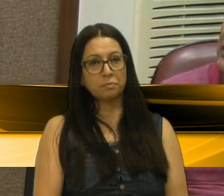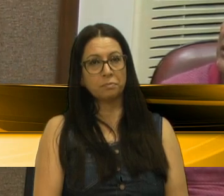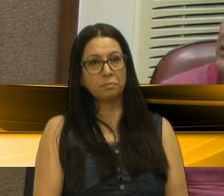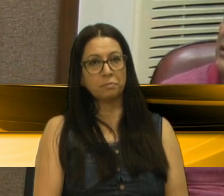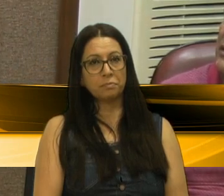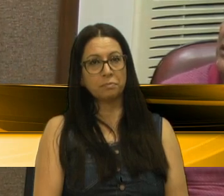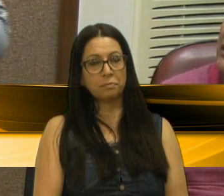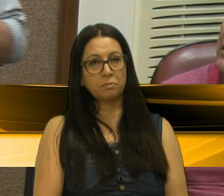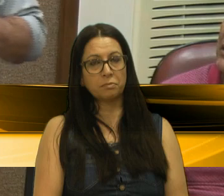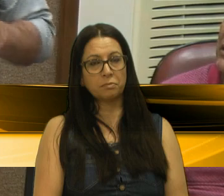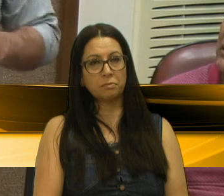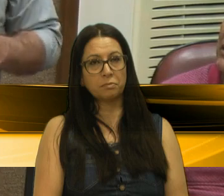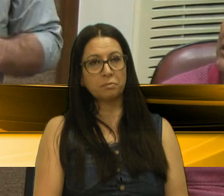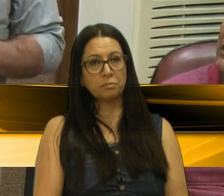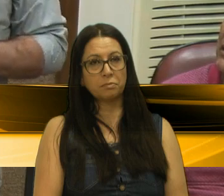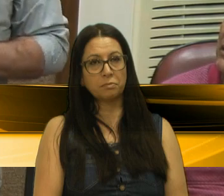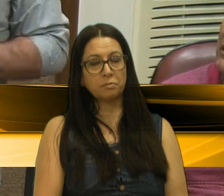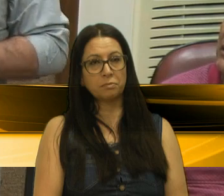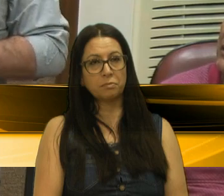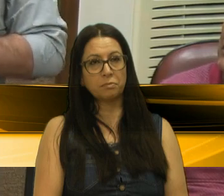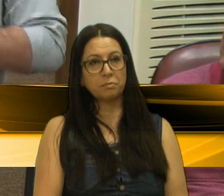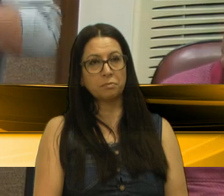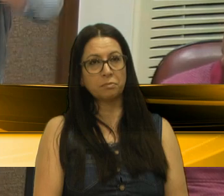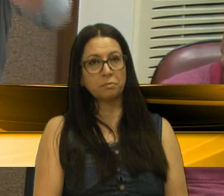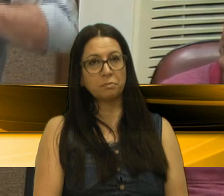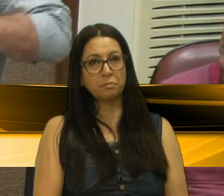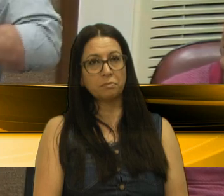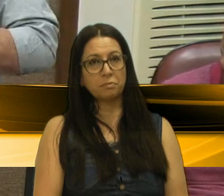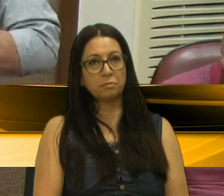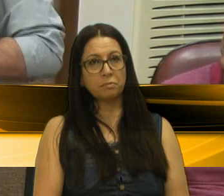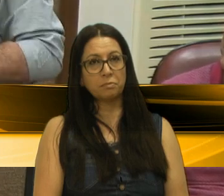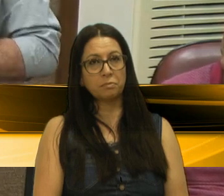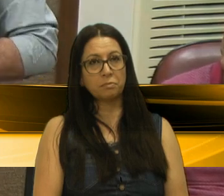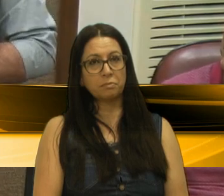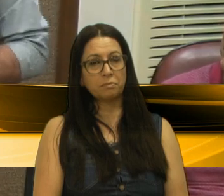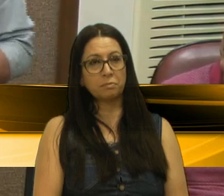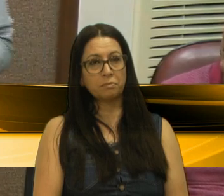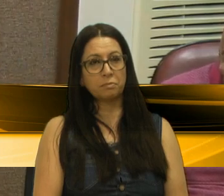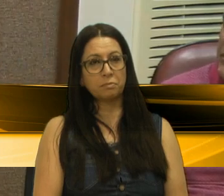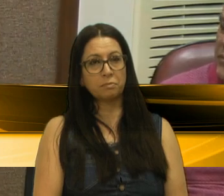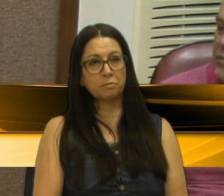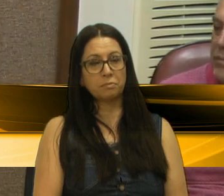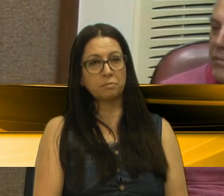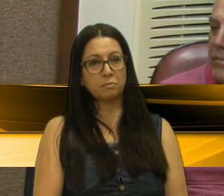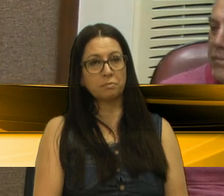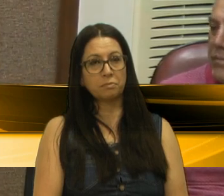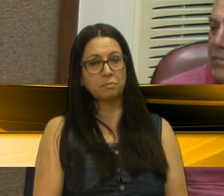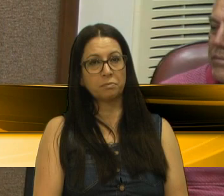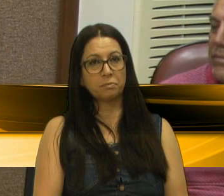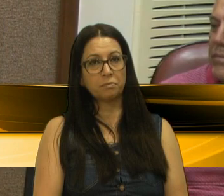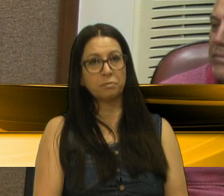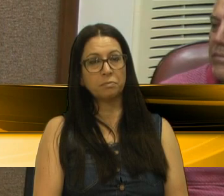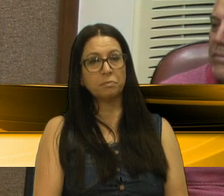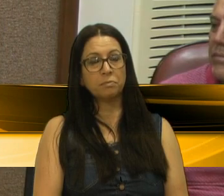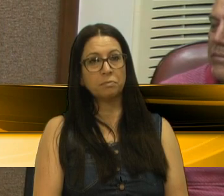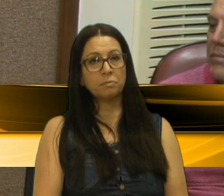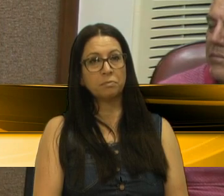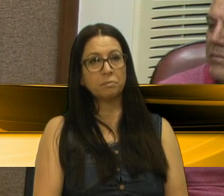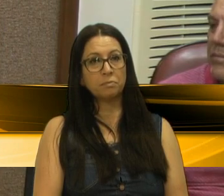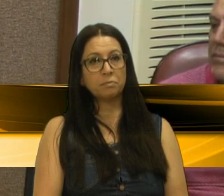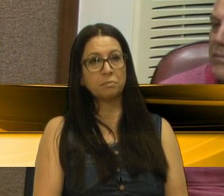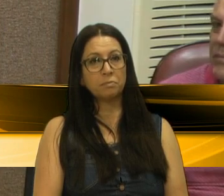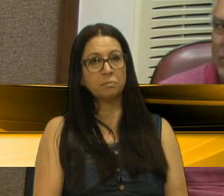shopping centers e hospitais aumentem o seu quadro de funcionários. Apenas